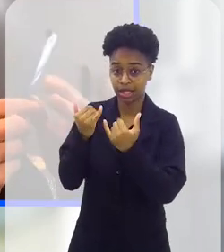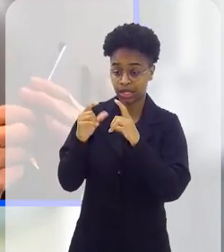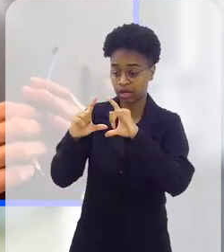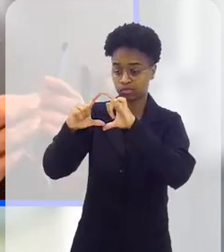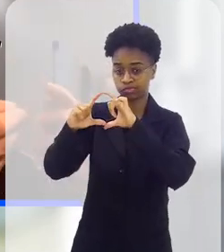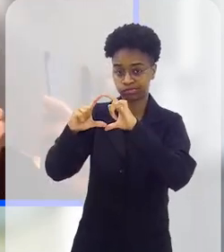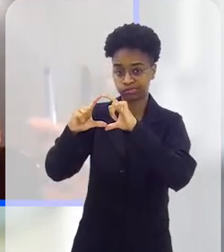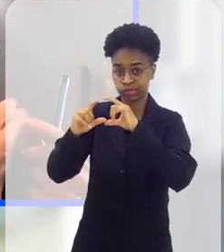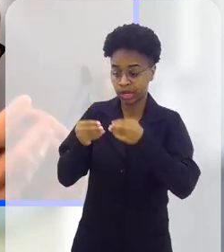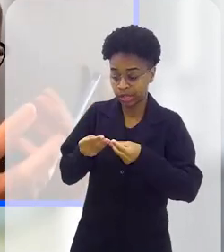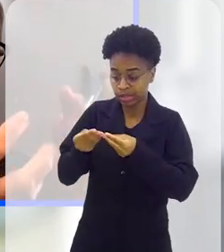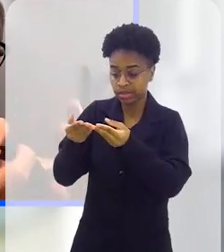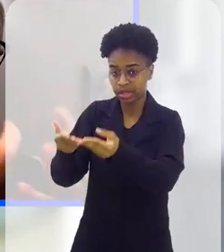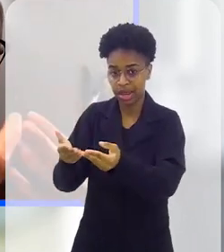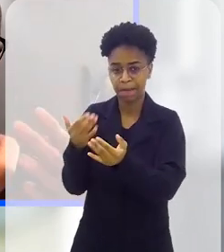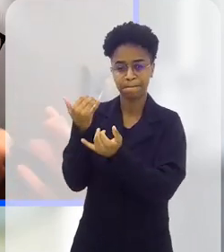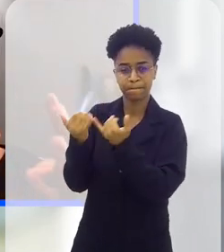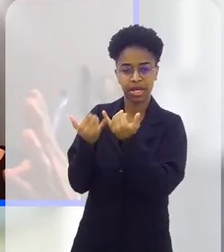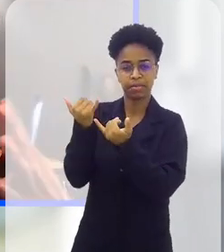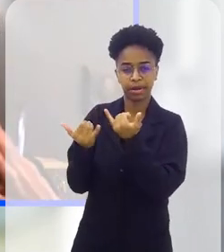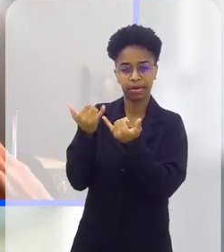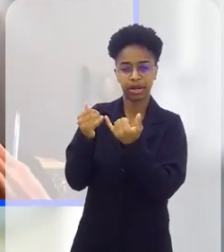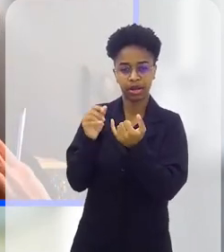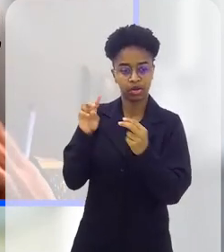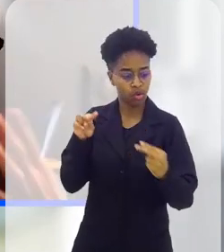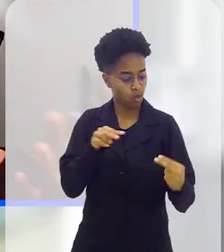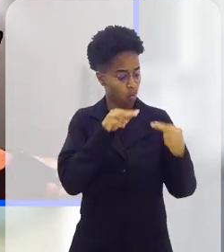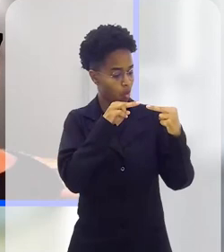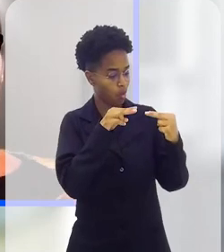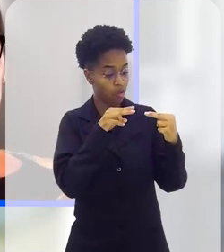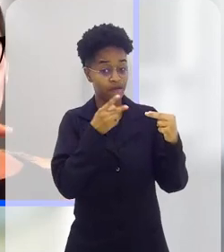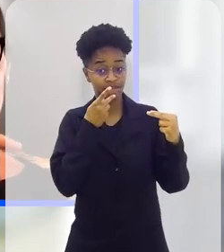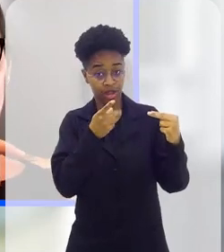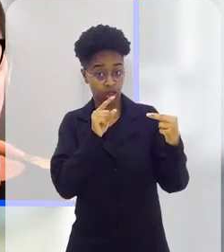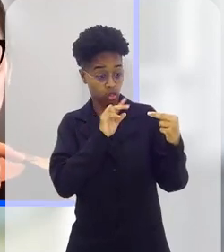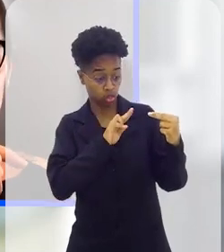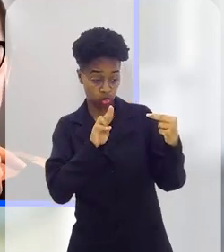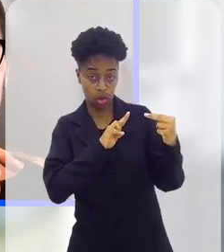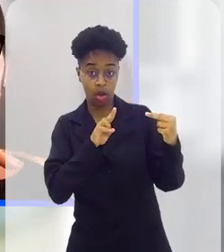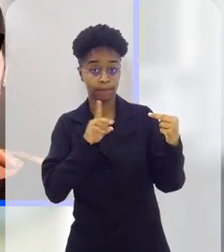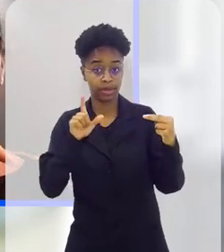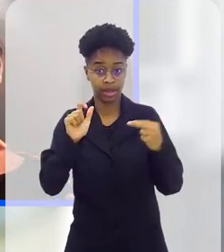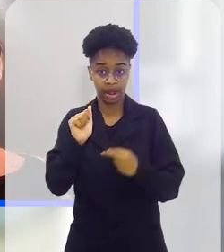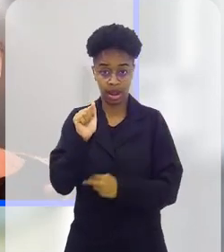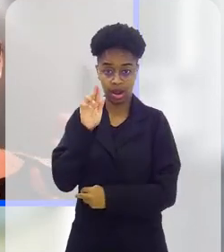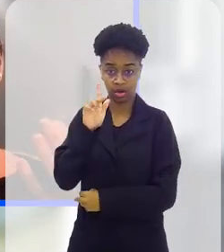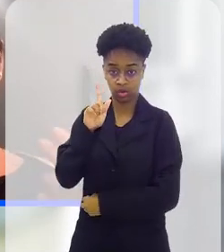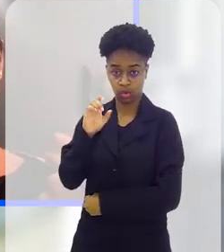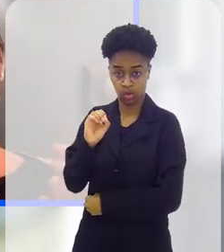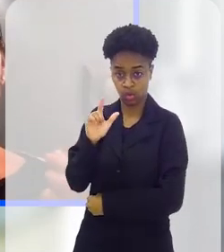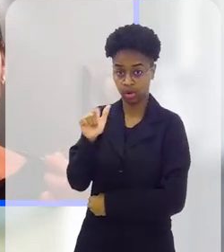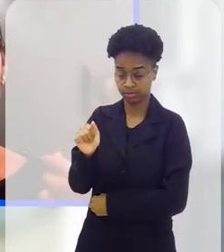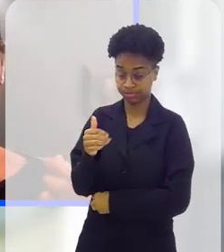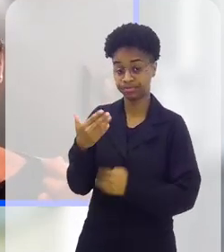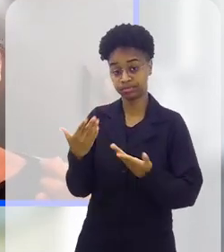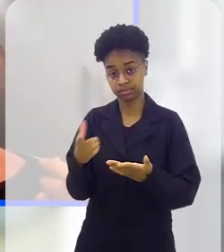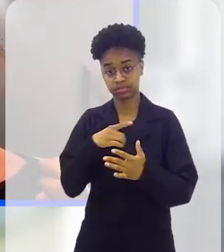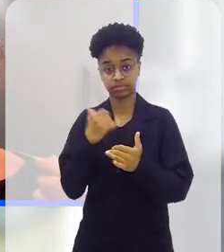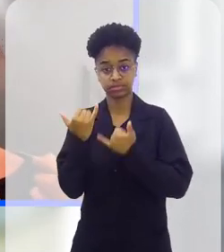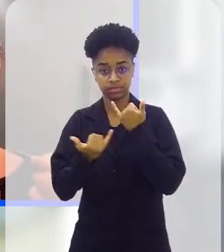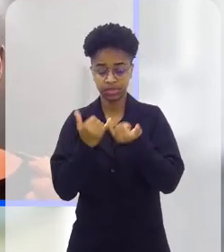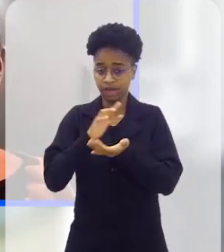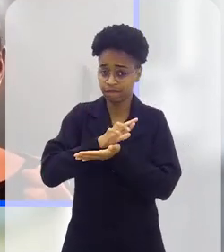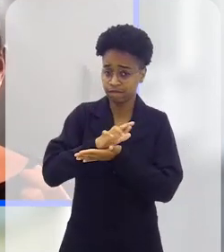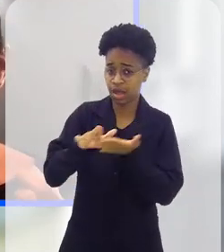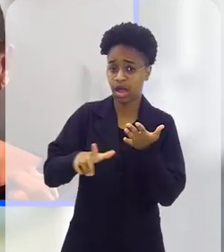bebê brincar muito com aquela argolinha, e aí ele vai te olhar, você vai dar o nome da argolinha. Então, são essas brincadeiras